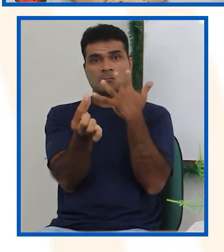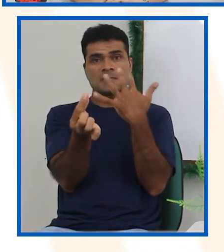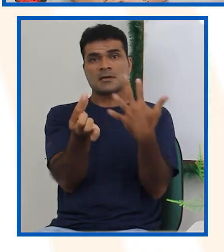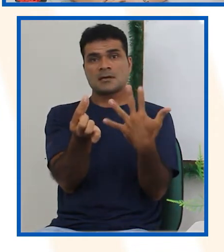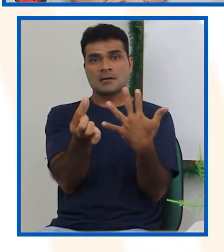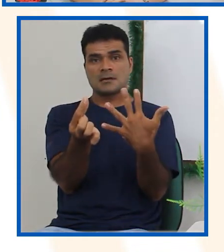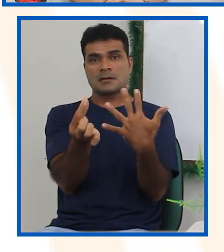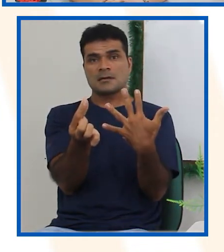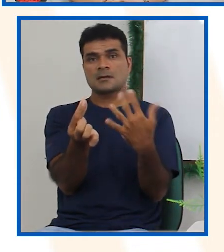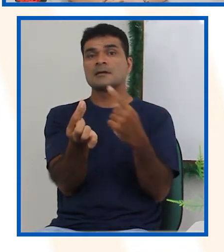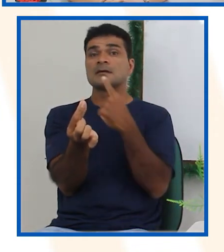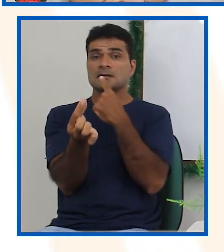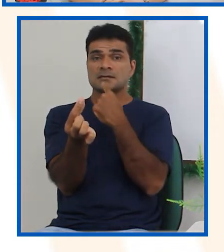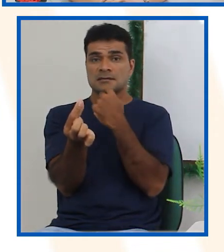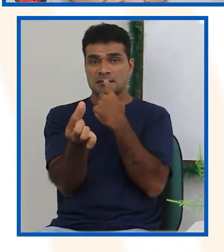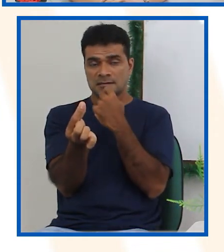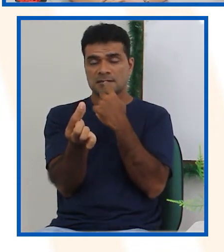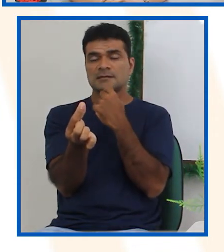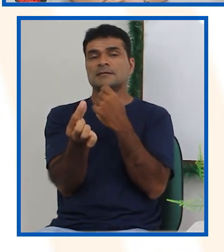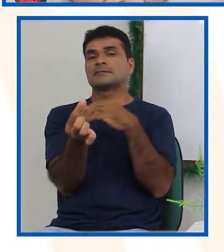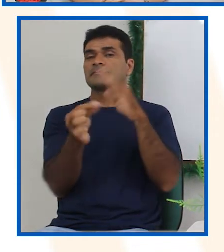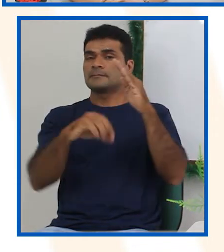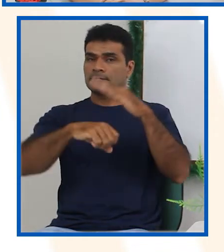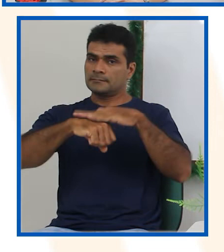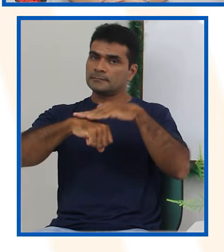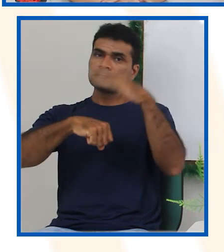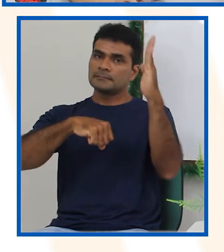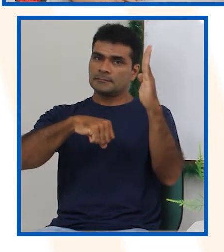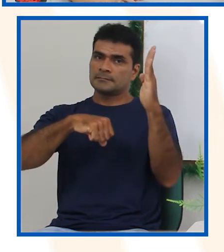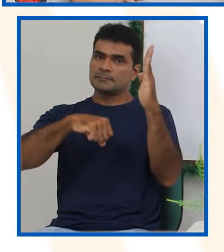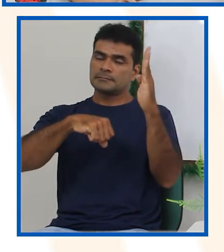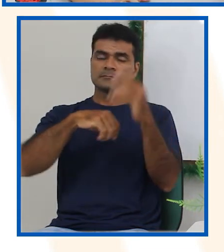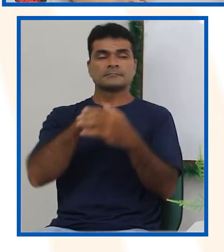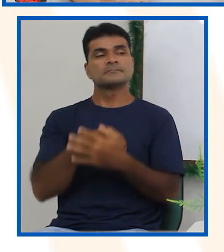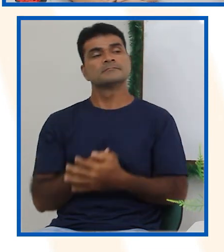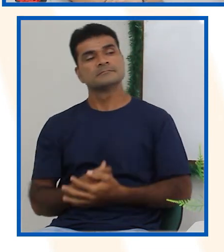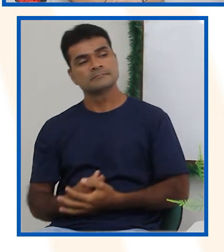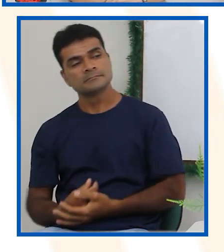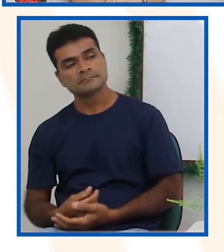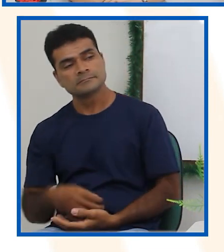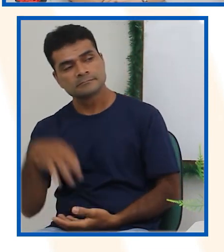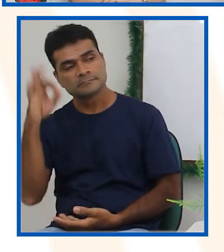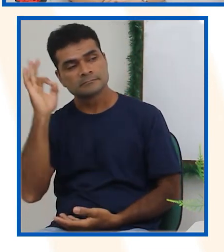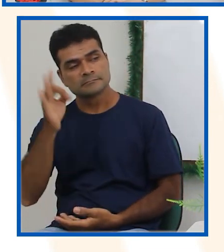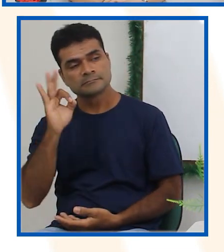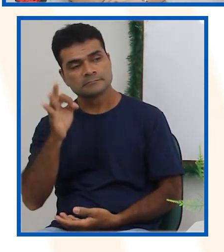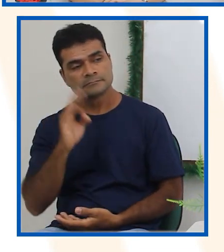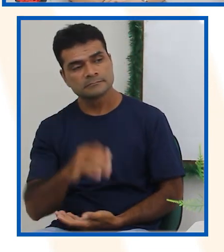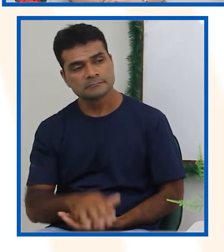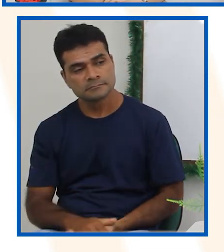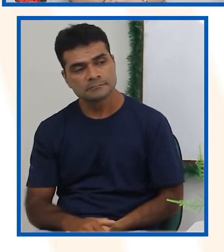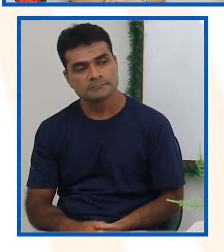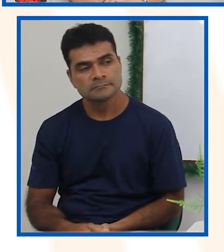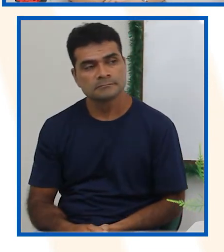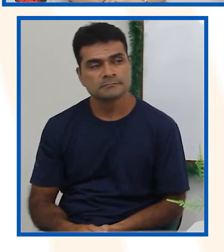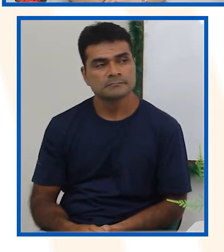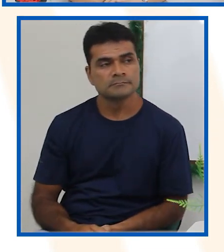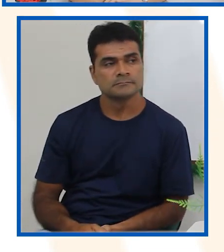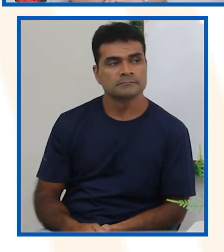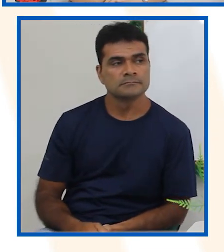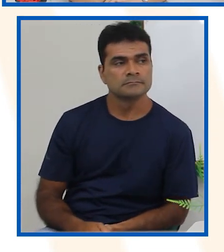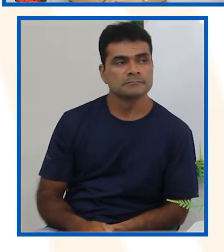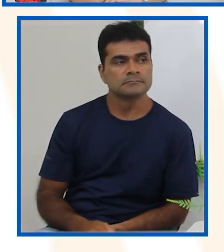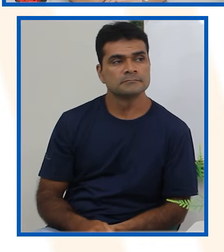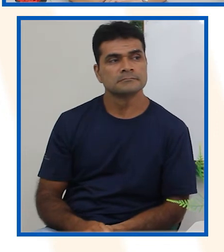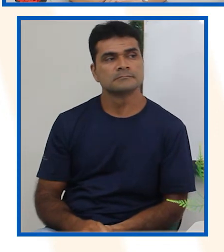naipe vermelho, não é? Então, vamos verificar. Acertamos. Próxima pergunta.